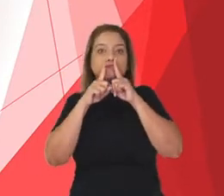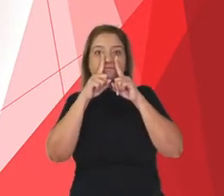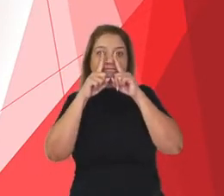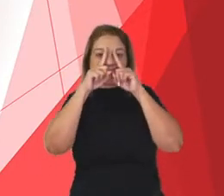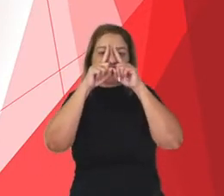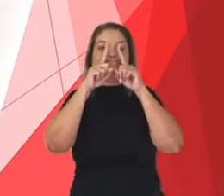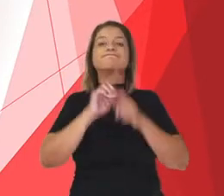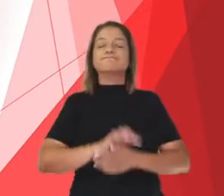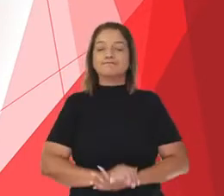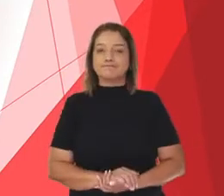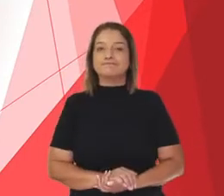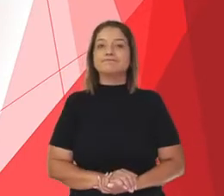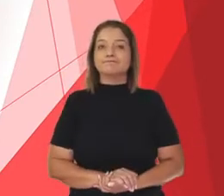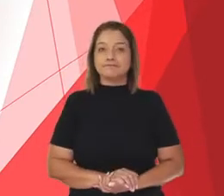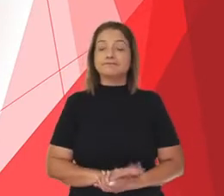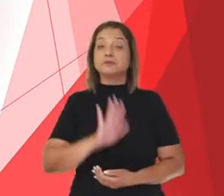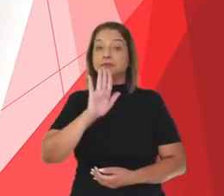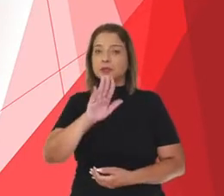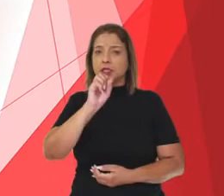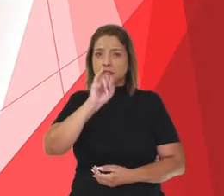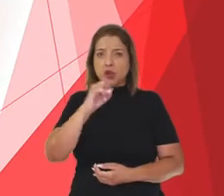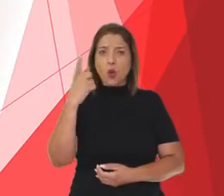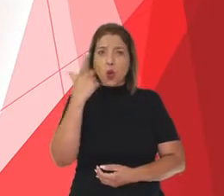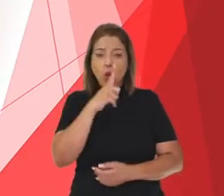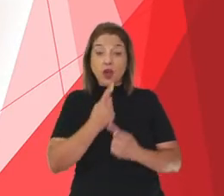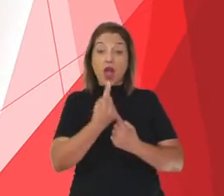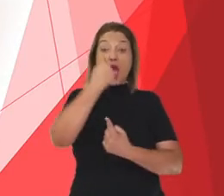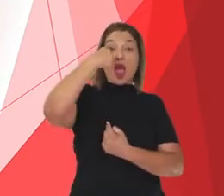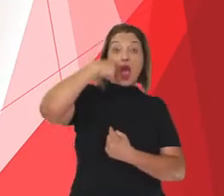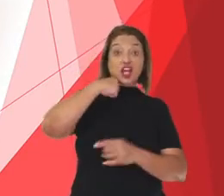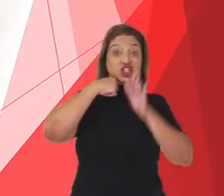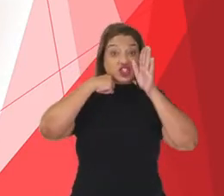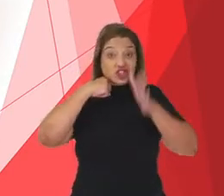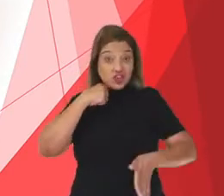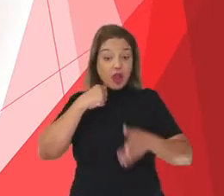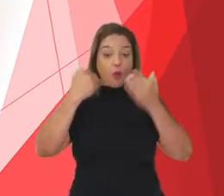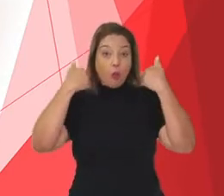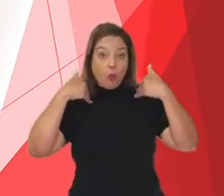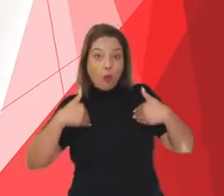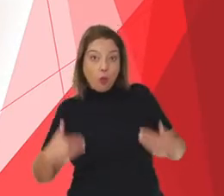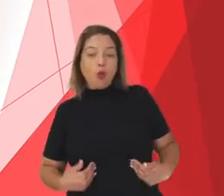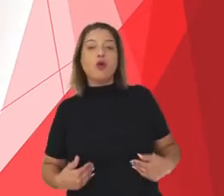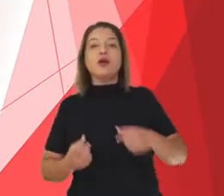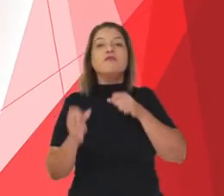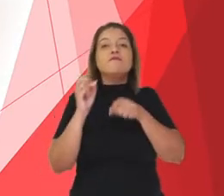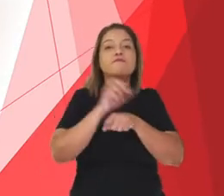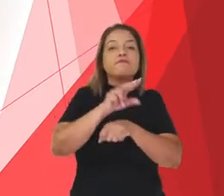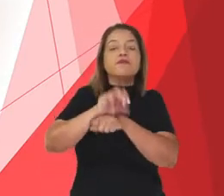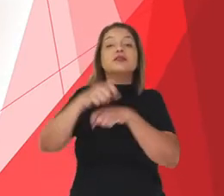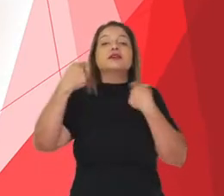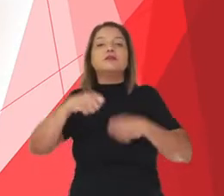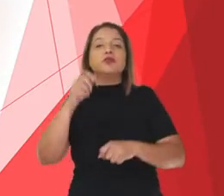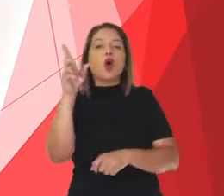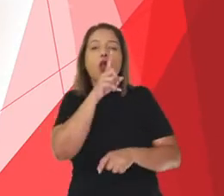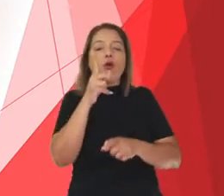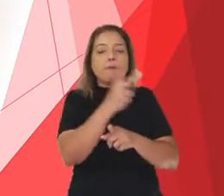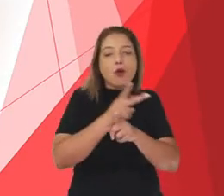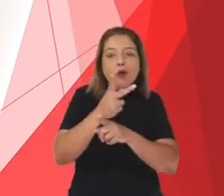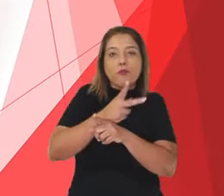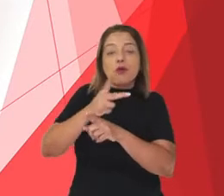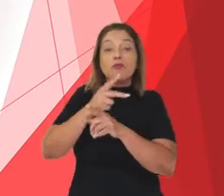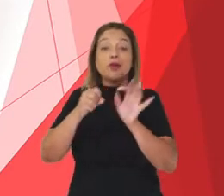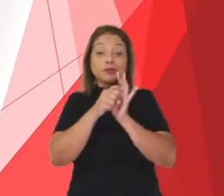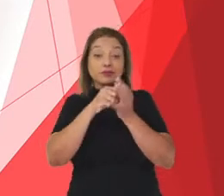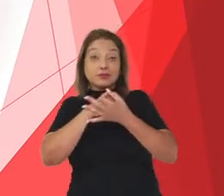nariz. Uma vez dentro do nosso corpo, o vírus precisa entrar na célula, para que ele